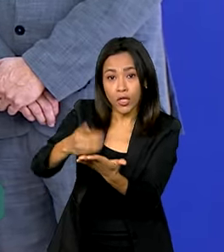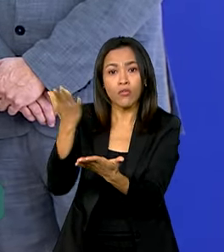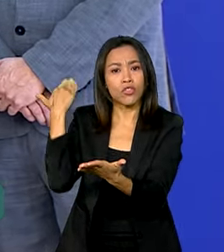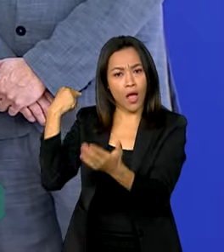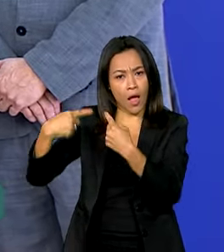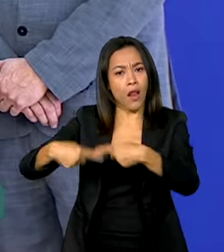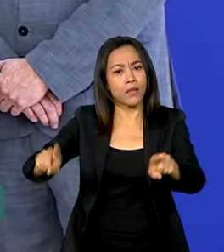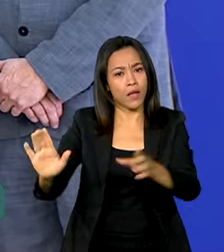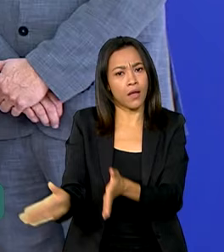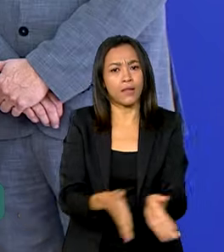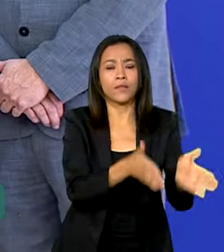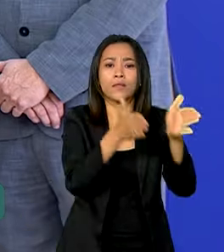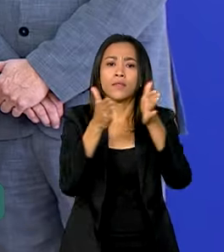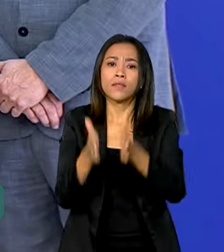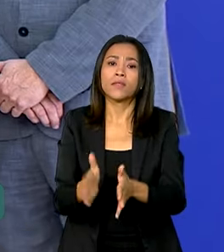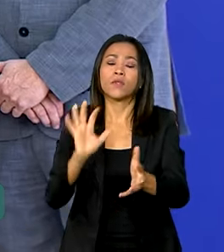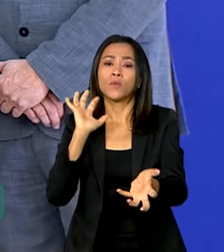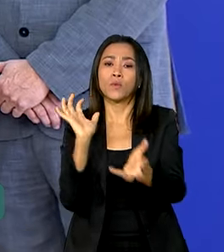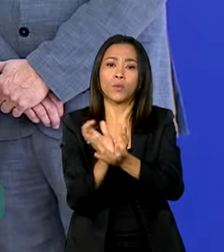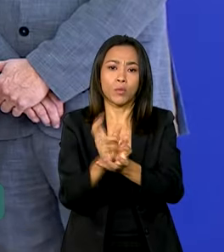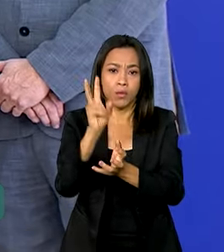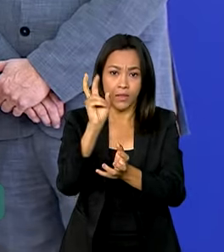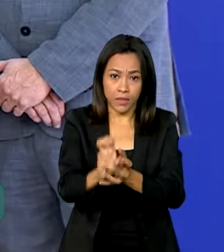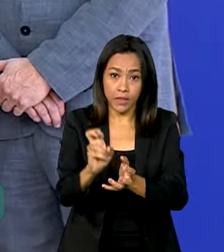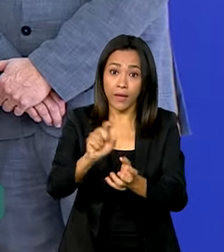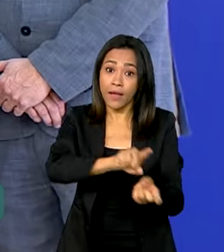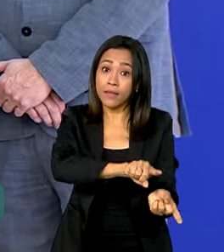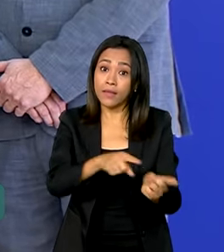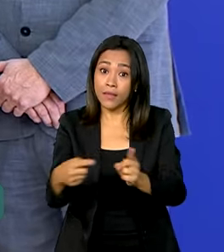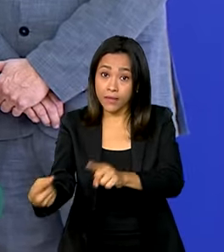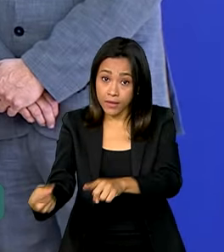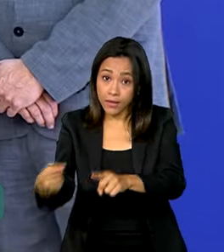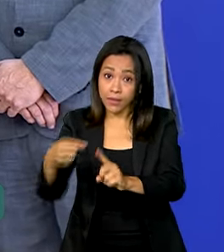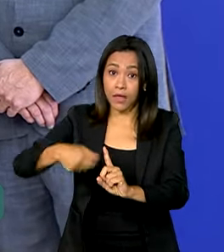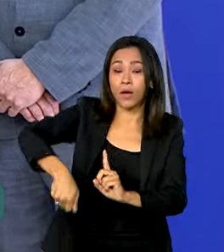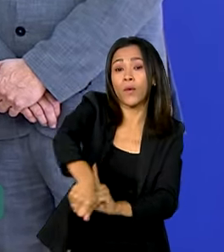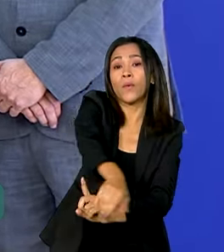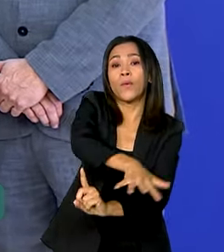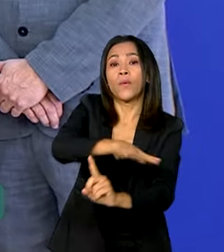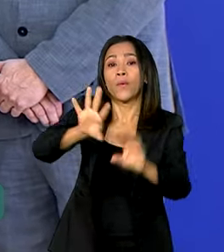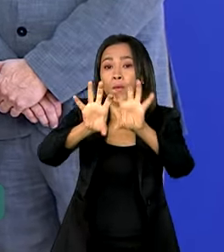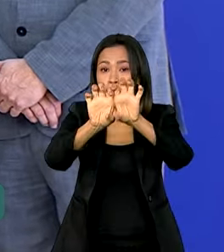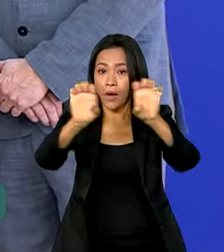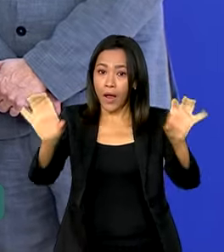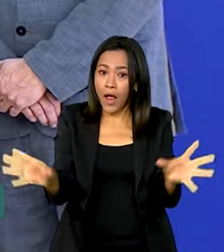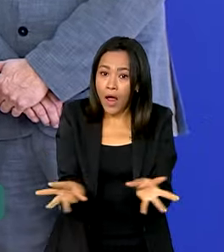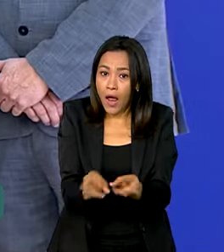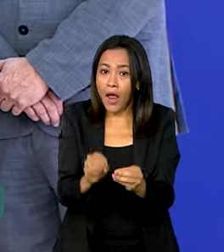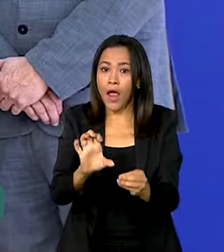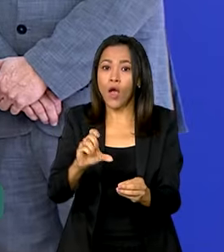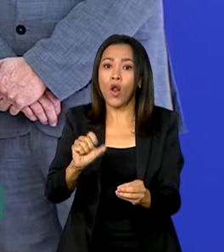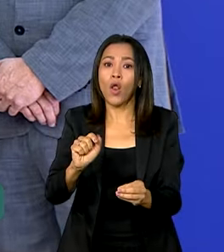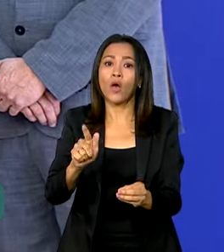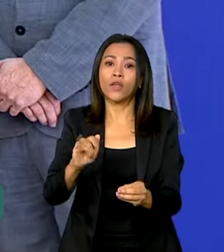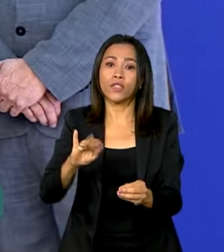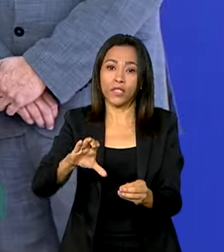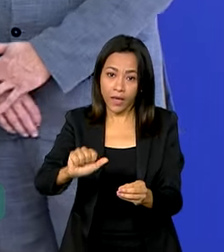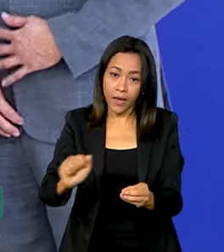A missão 5 é a transição ecológica, também nas próximas semanas. E a missão 6